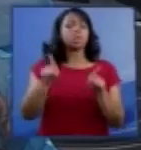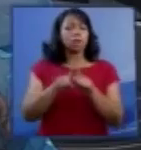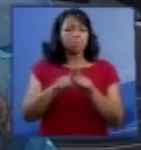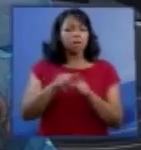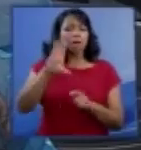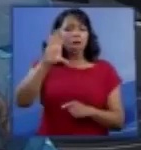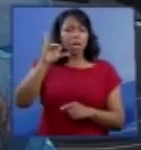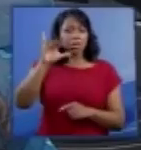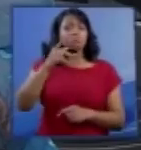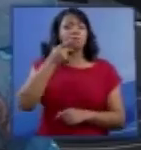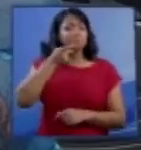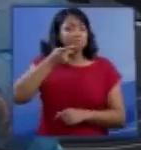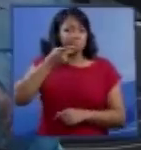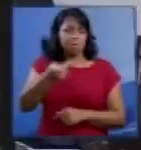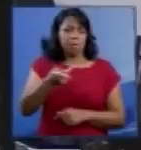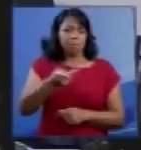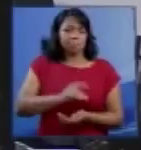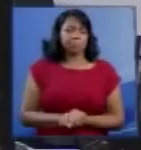quem nos diz.